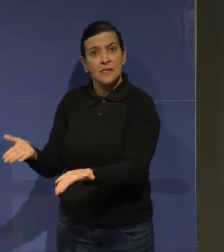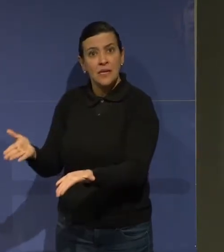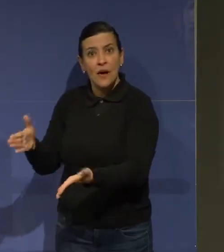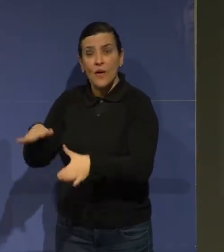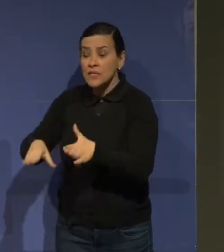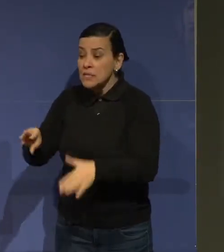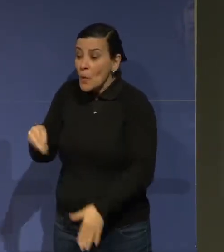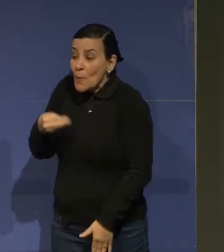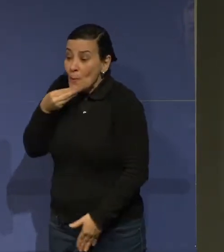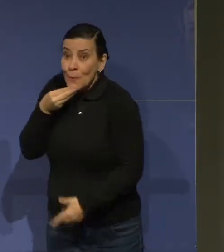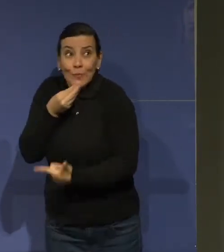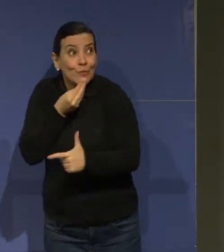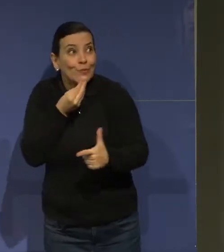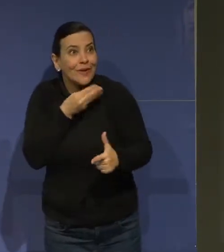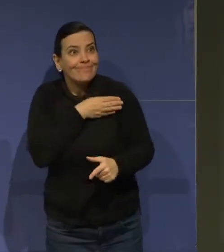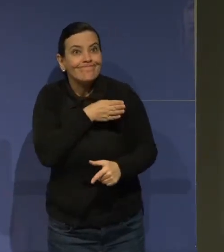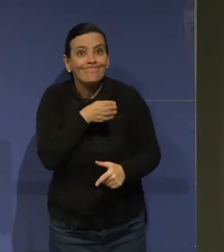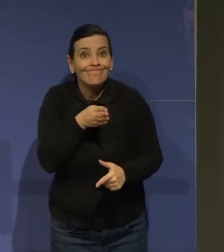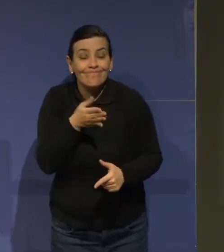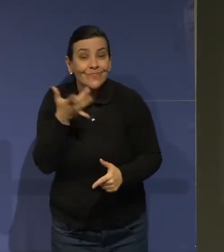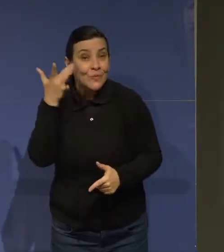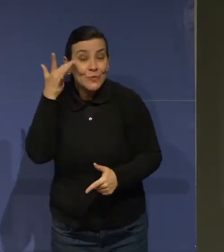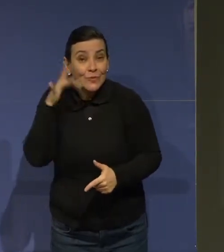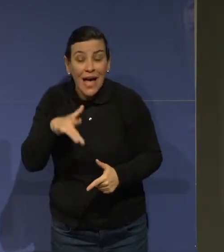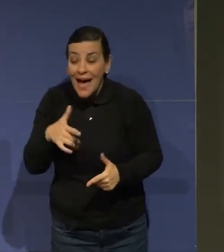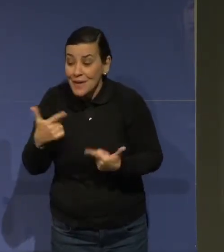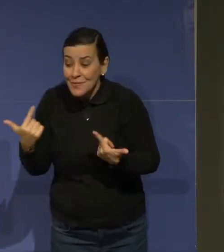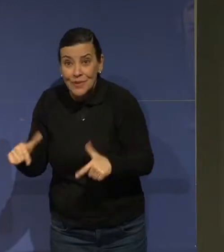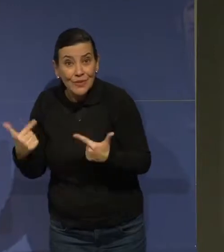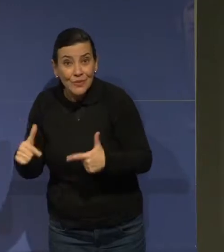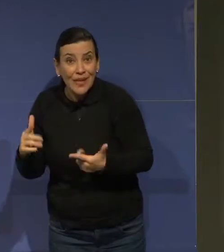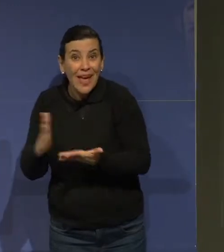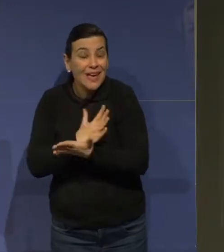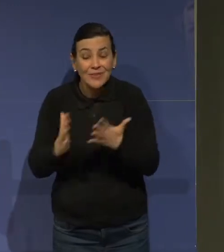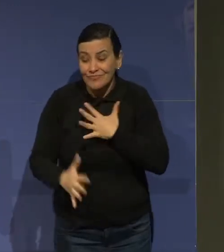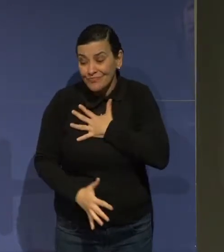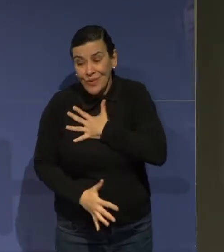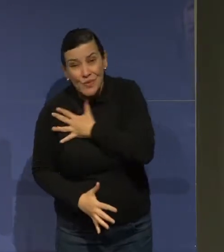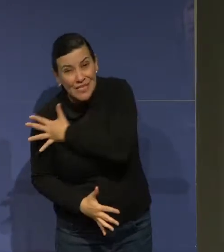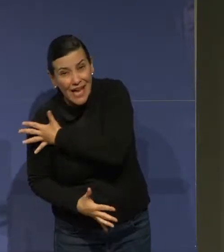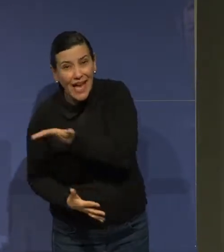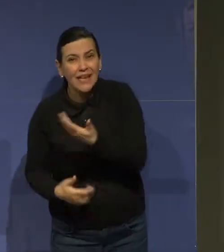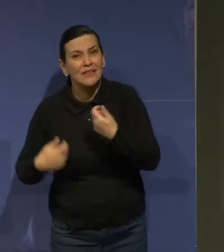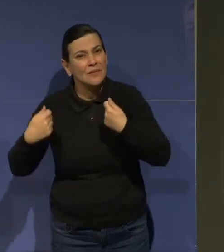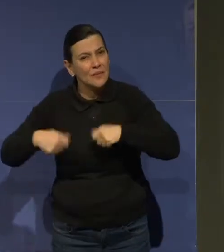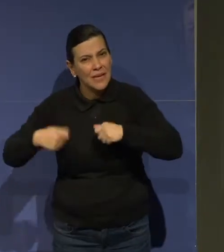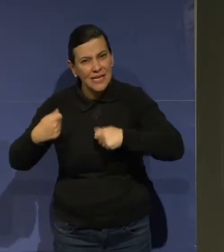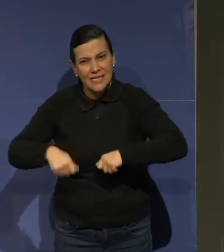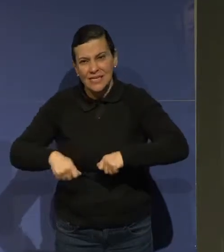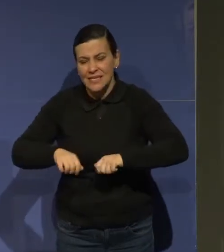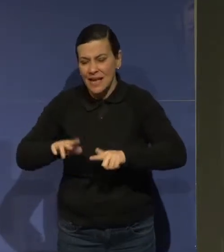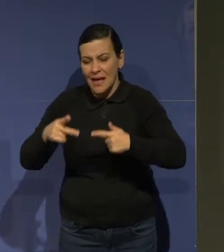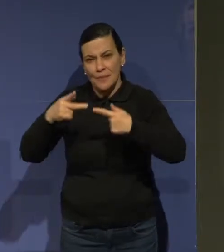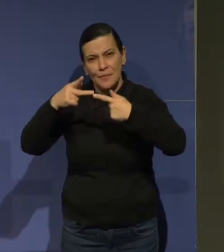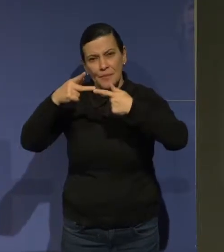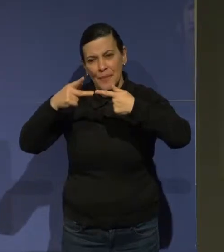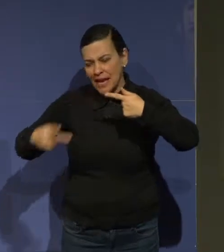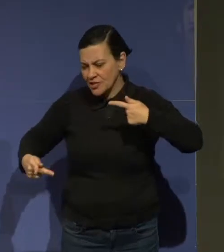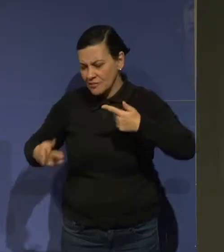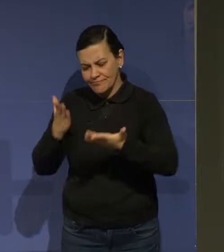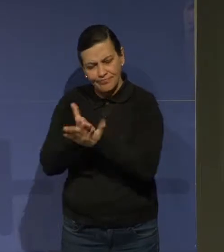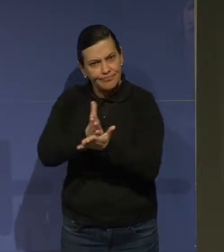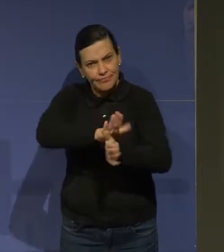oportunidades por falta de conhecimento, de quebra de preconceito, de paradigma e tudo mais. Vamos lá.